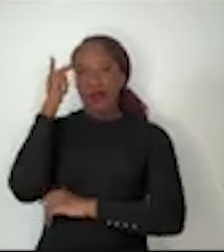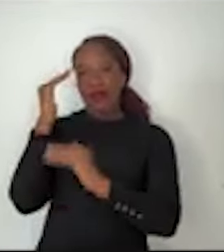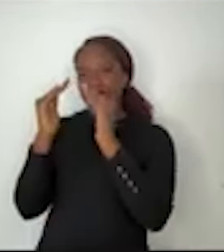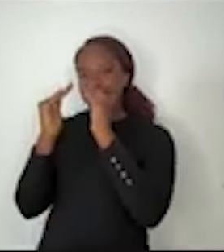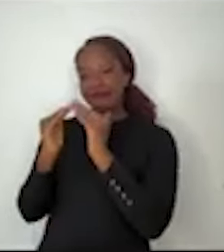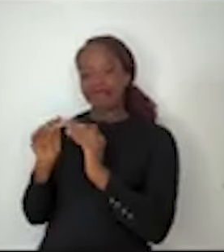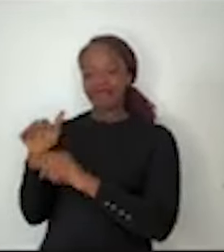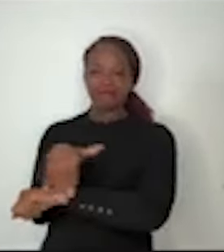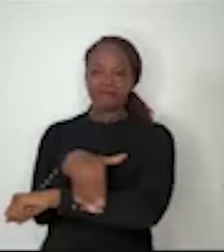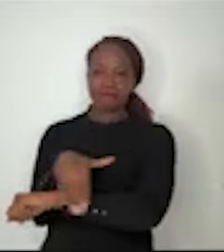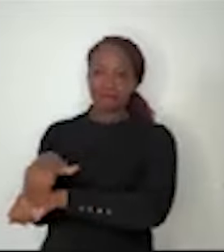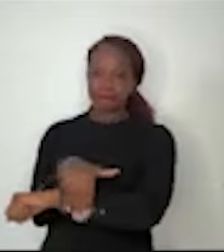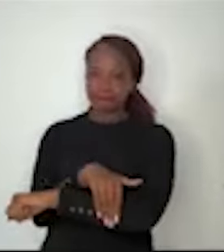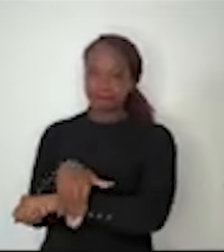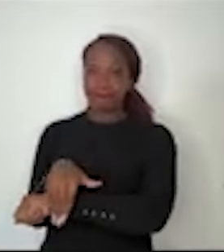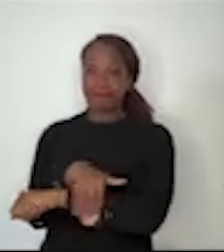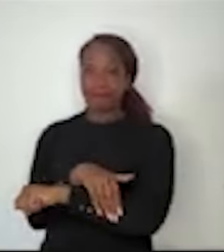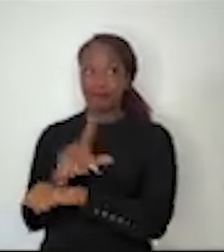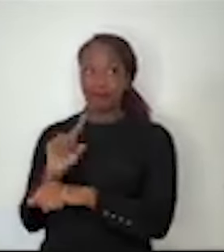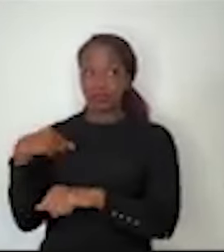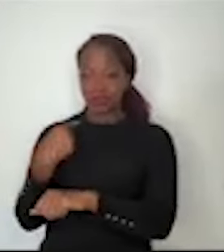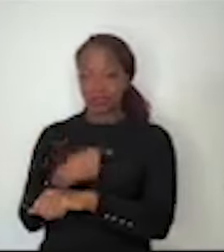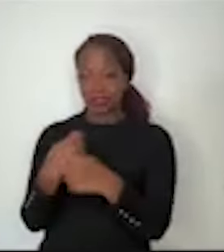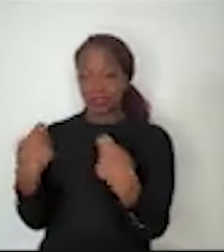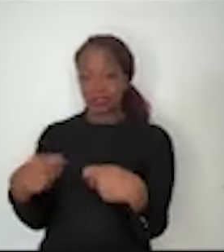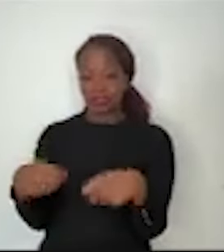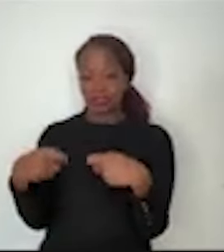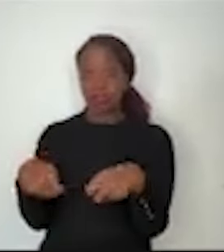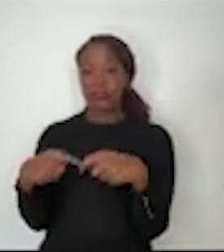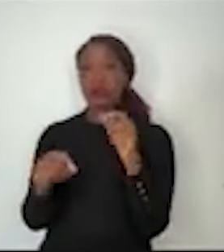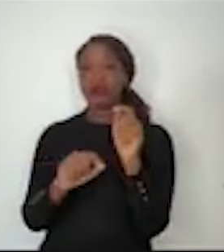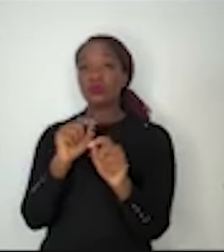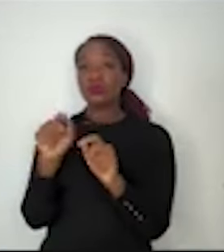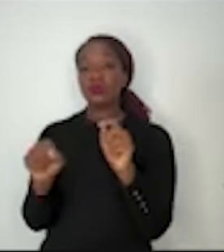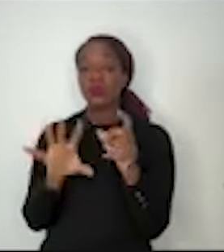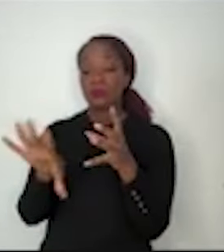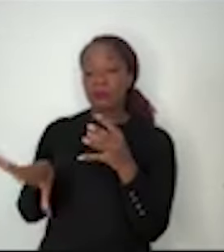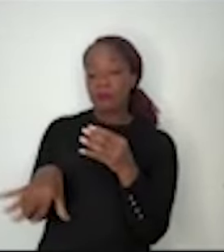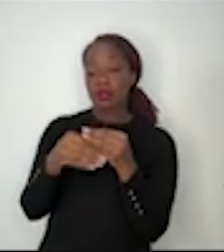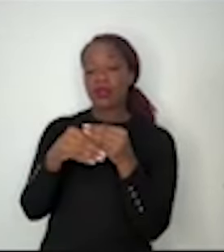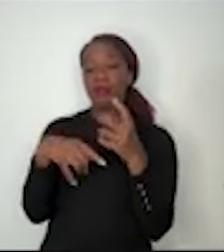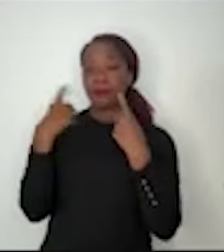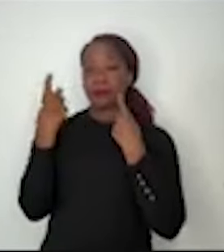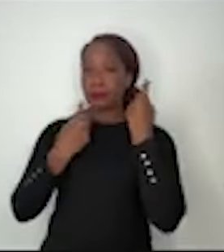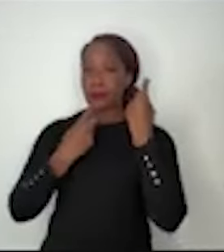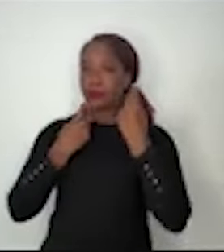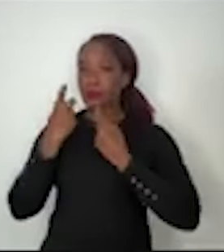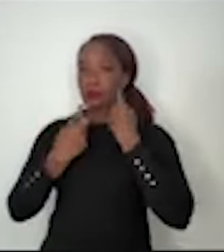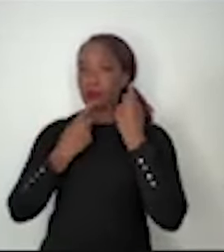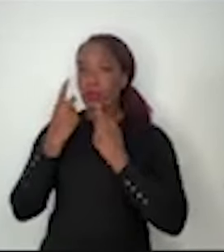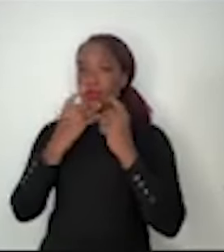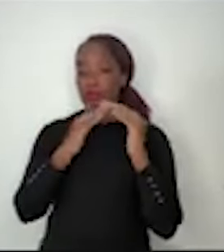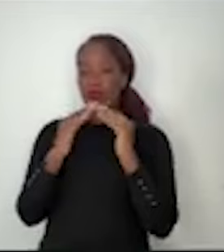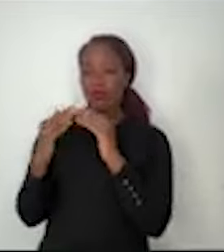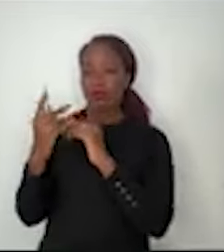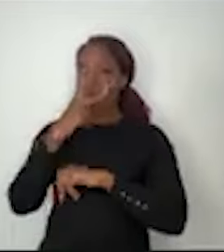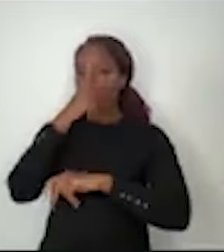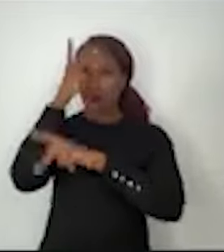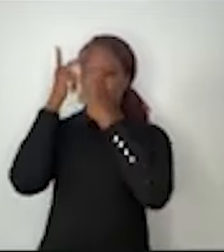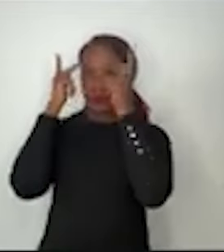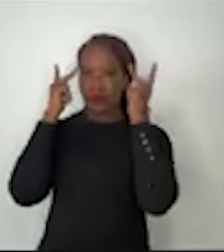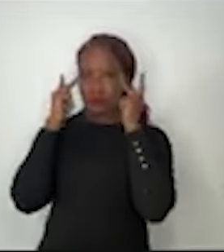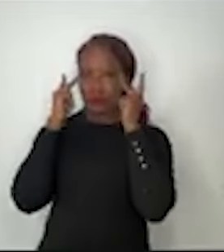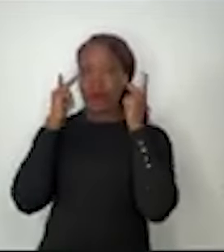Portanto, nós precisamos incluir na nossa agenda de preocupações habitação popular, desfavelização,